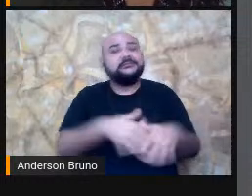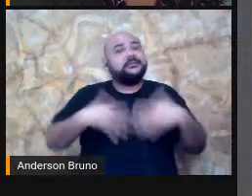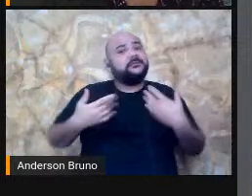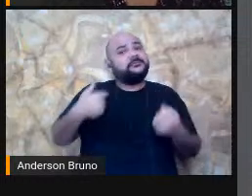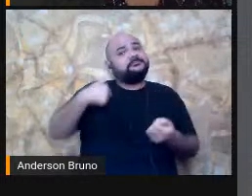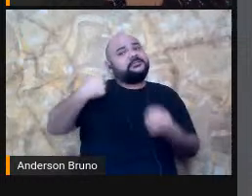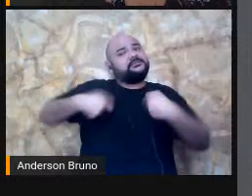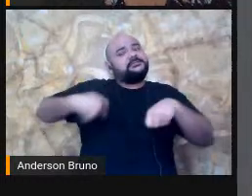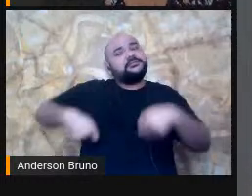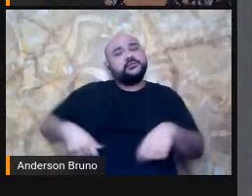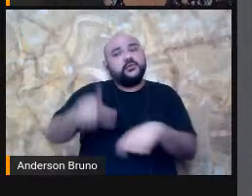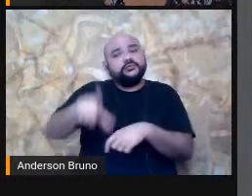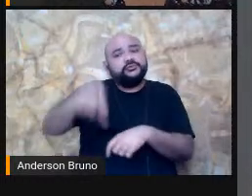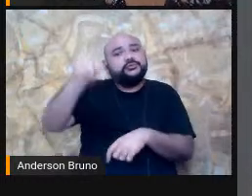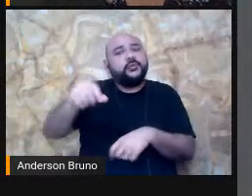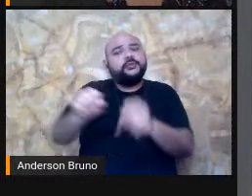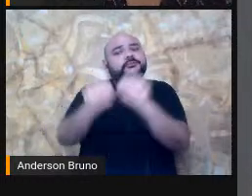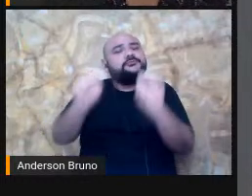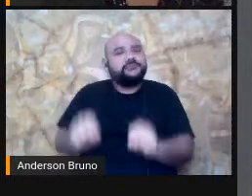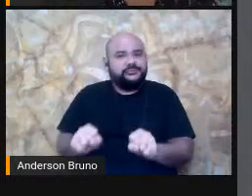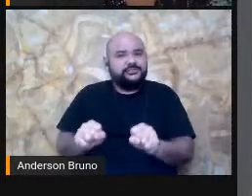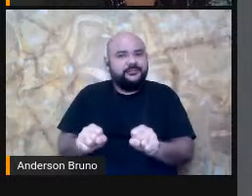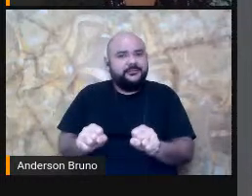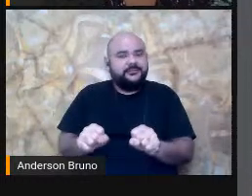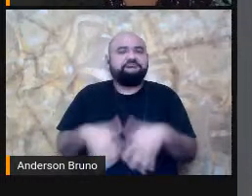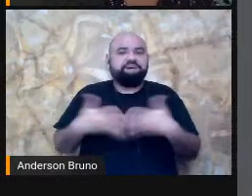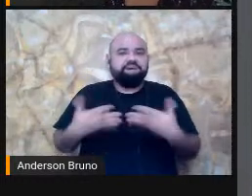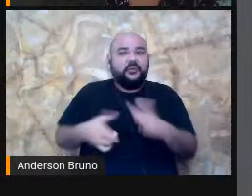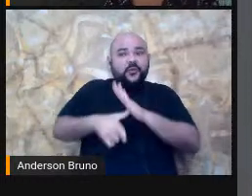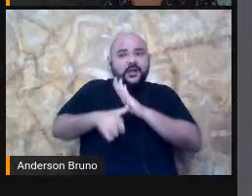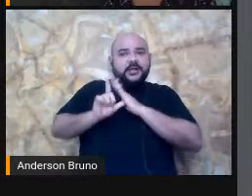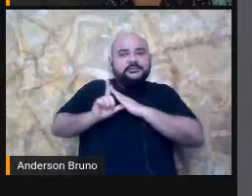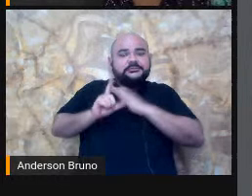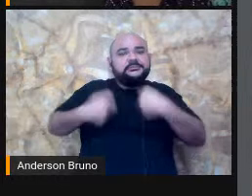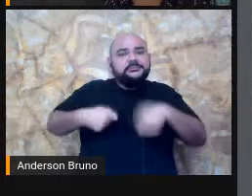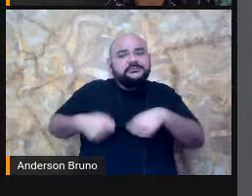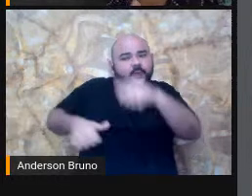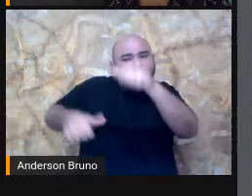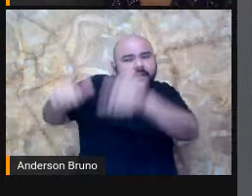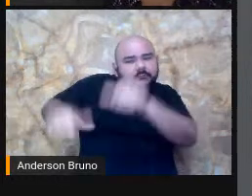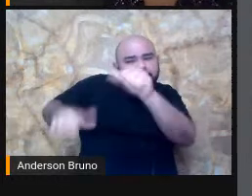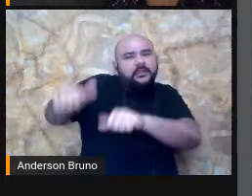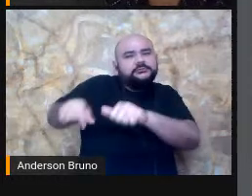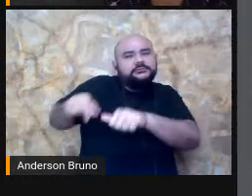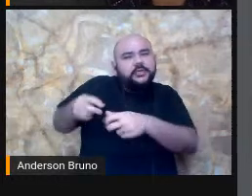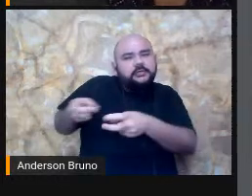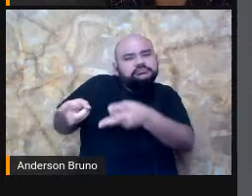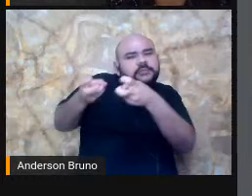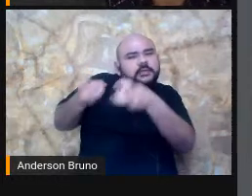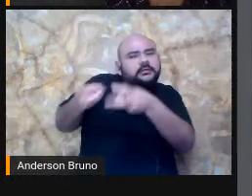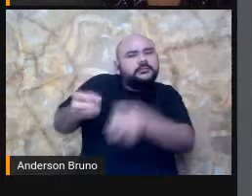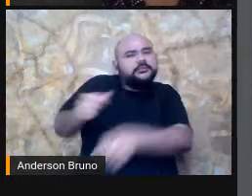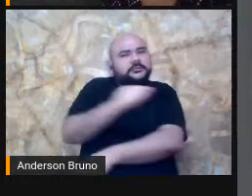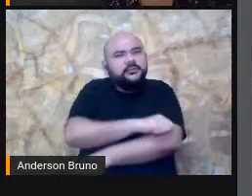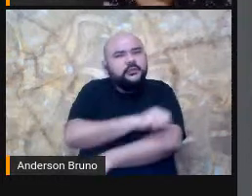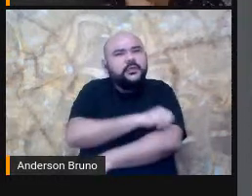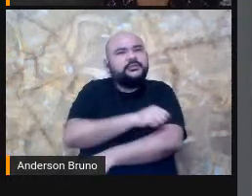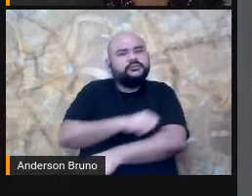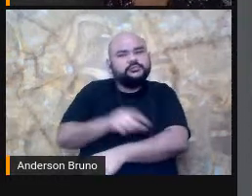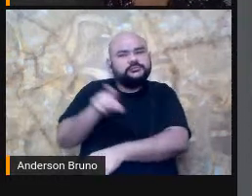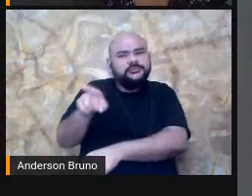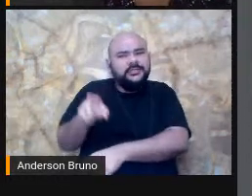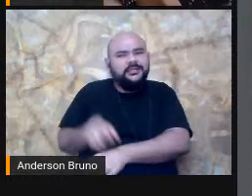A partir De uma avaliação Com esse aluno Que vai me dizer Que ele tem Condições De Olhar Para esse